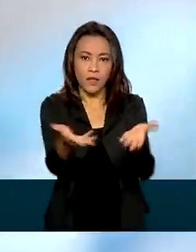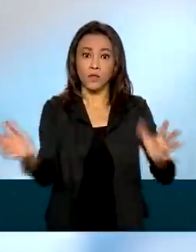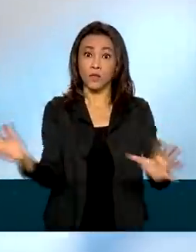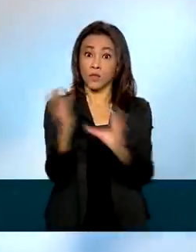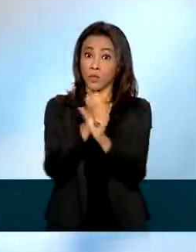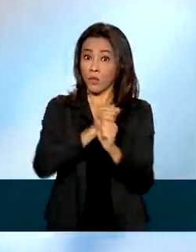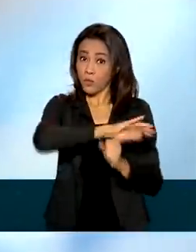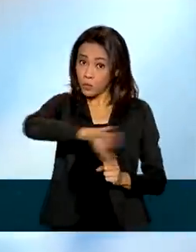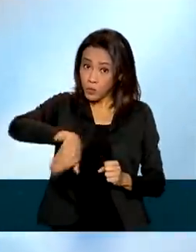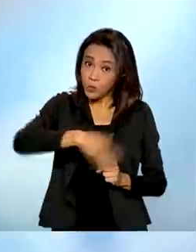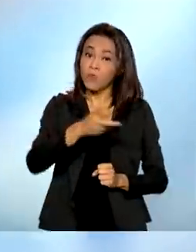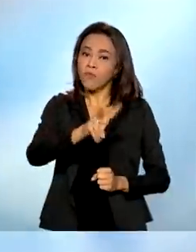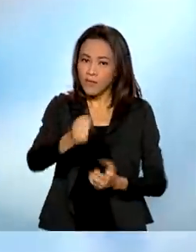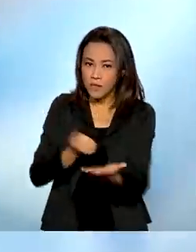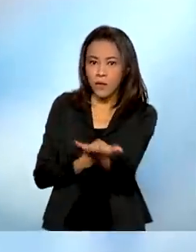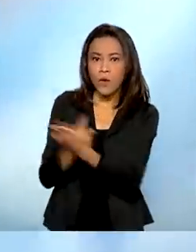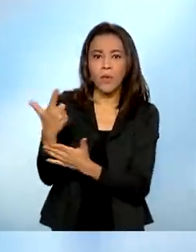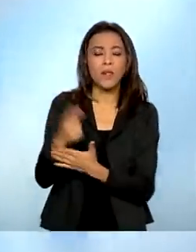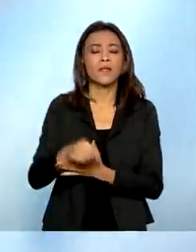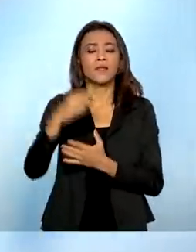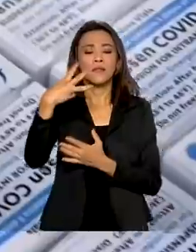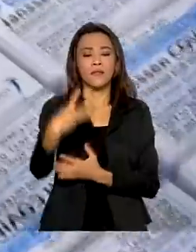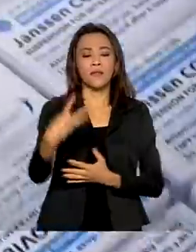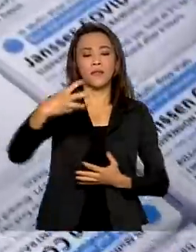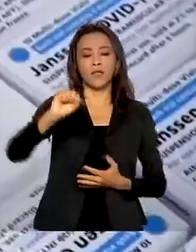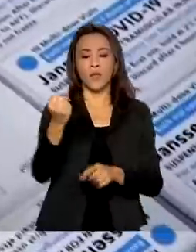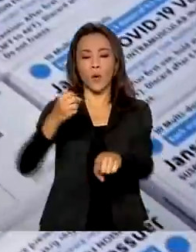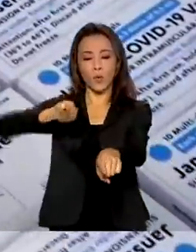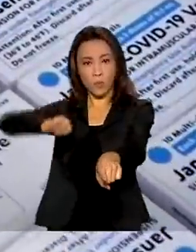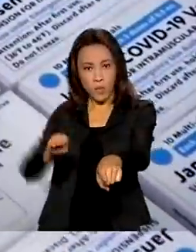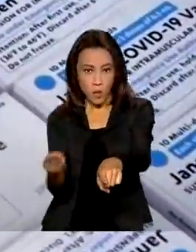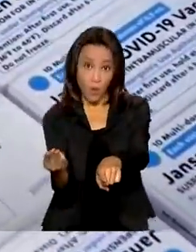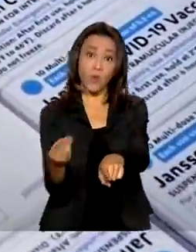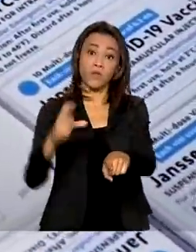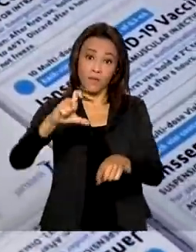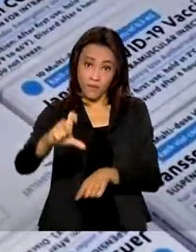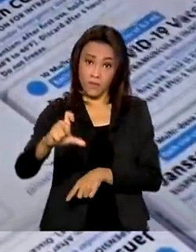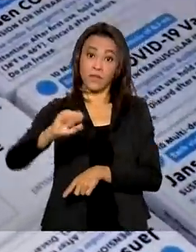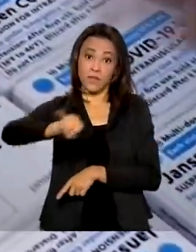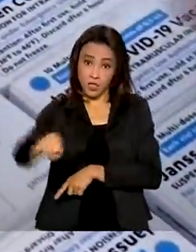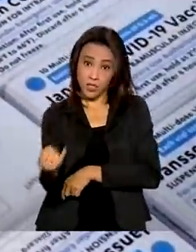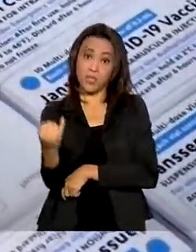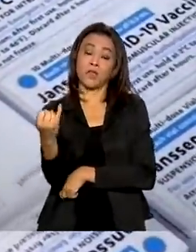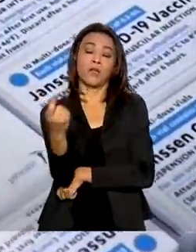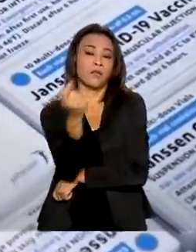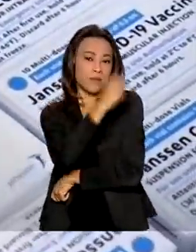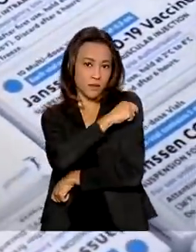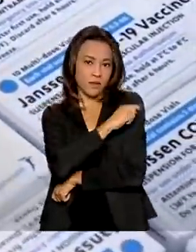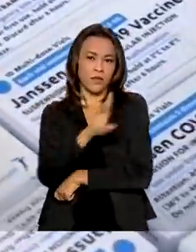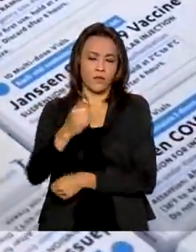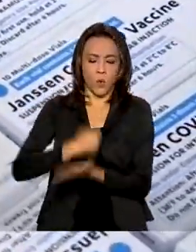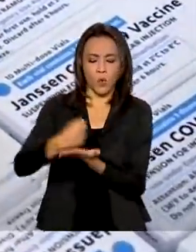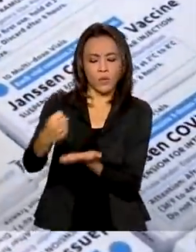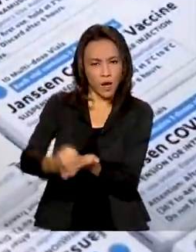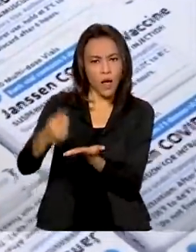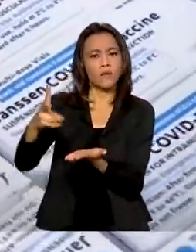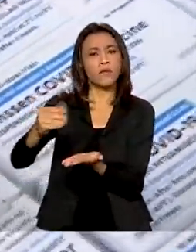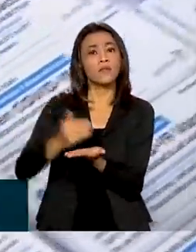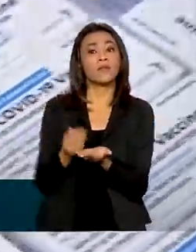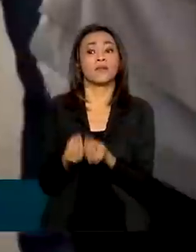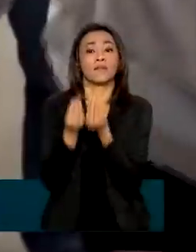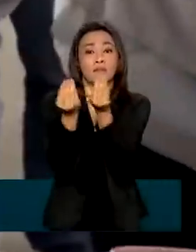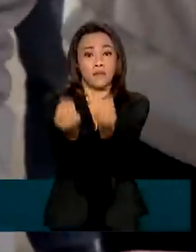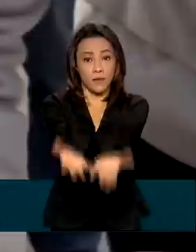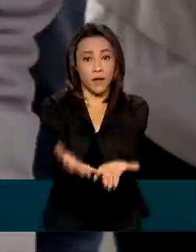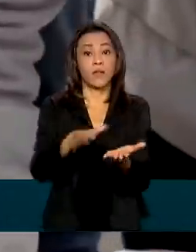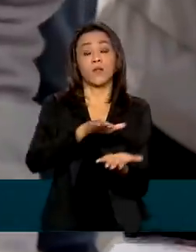total, serão adquiridas 38 milhões de doses da Janssen, que segundo o contrato, deverão ser entregues entre outubro